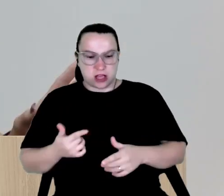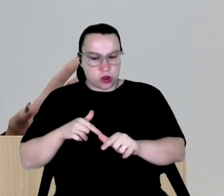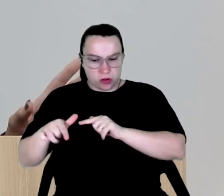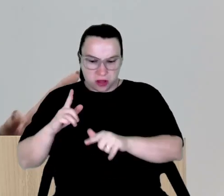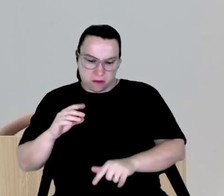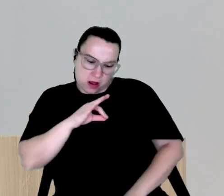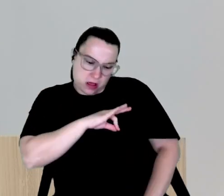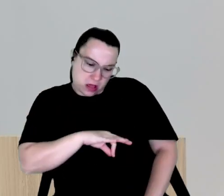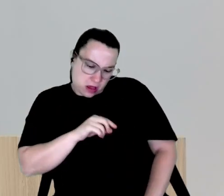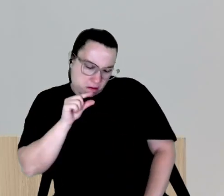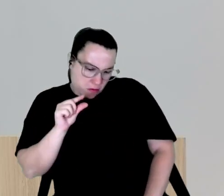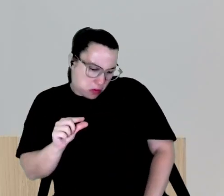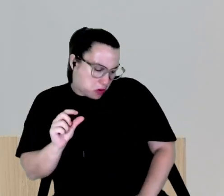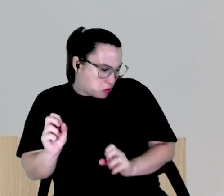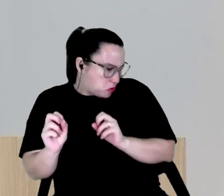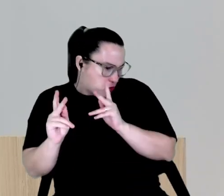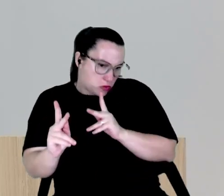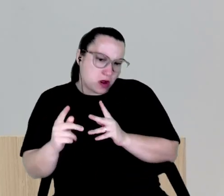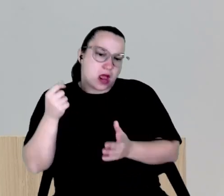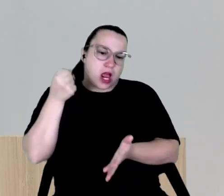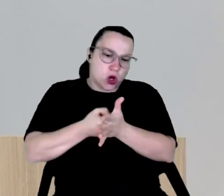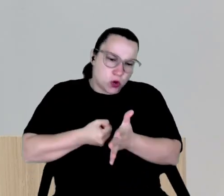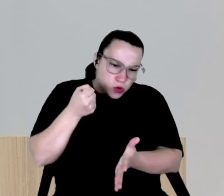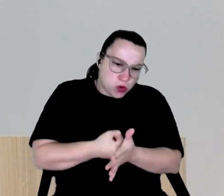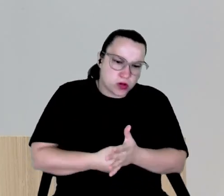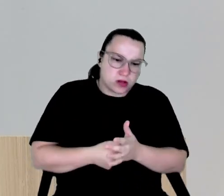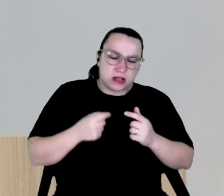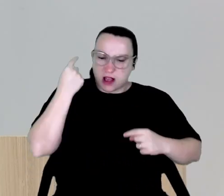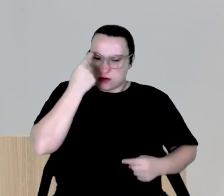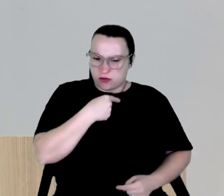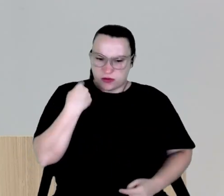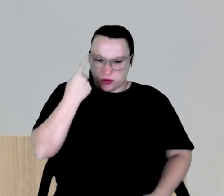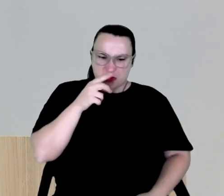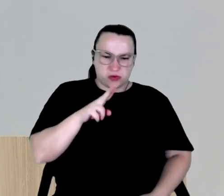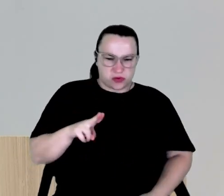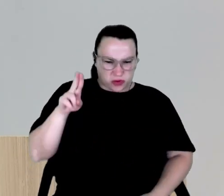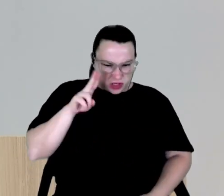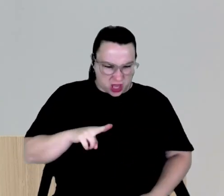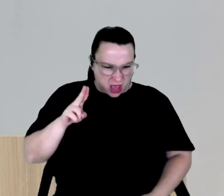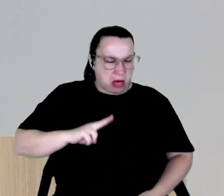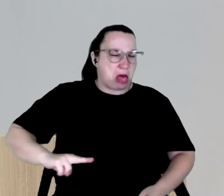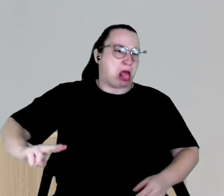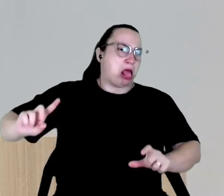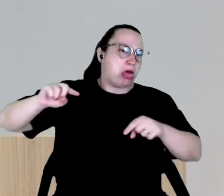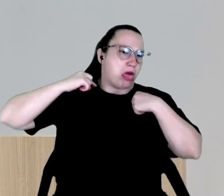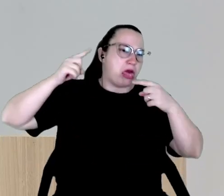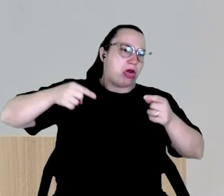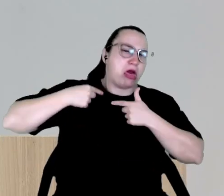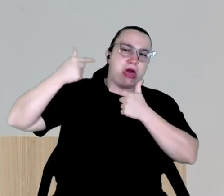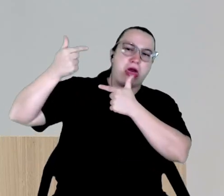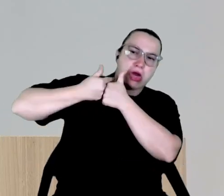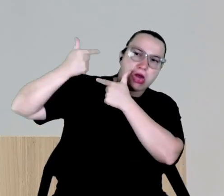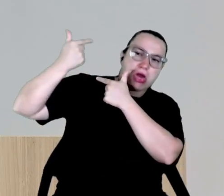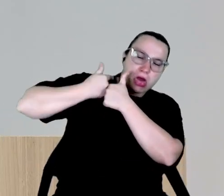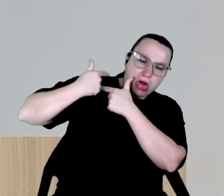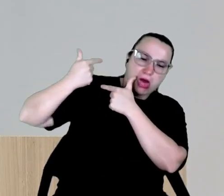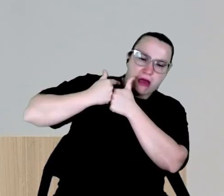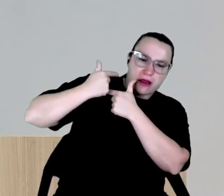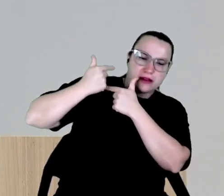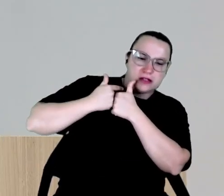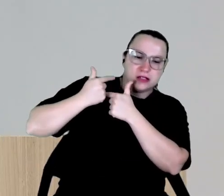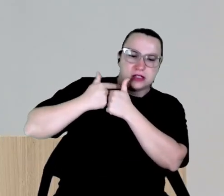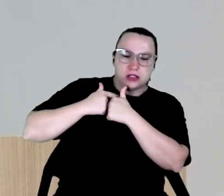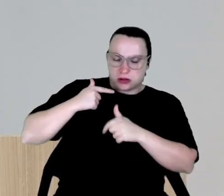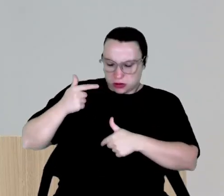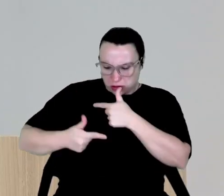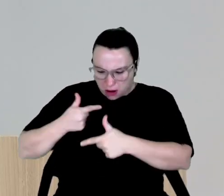Está tudo bem. Lutei. Usaram minha cara várias vezes. Debocharam. Riram. Tiraram o sarro de todo o meu trabalho